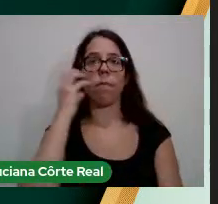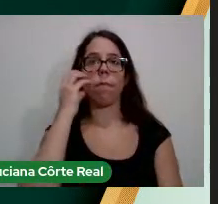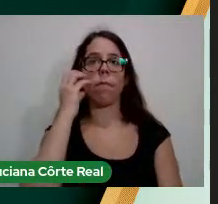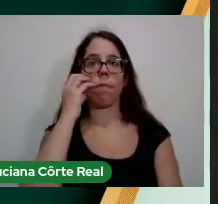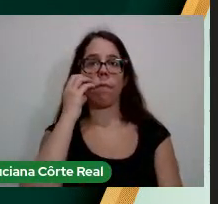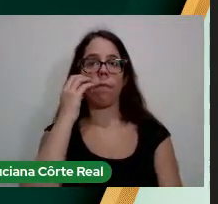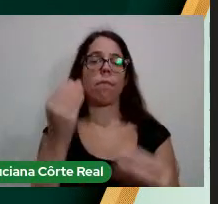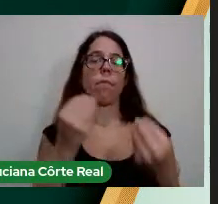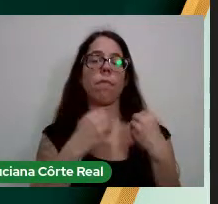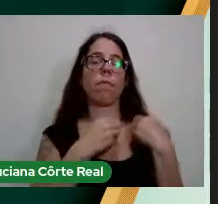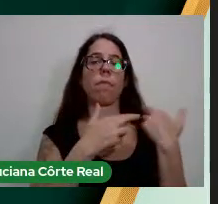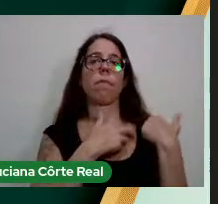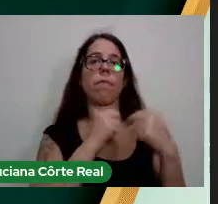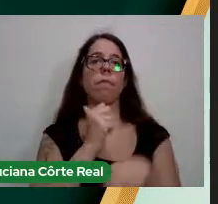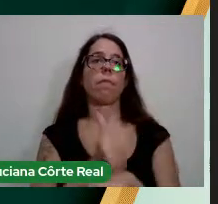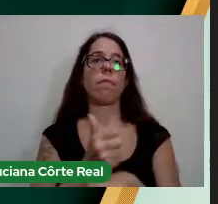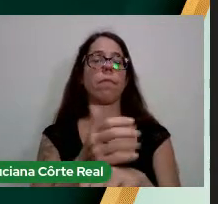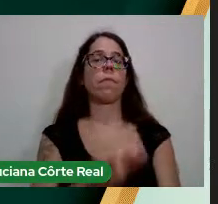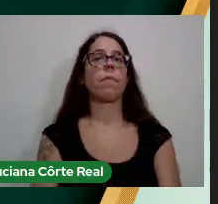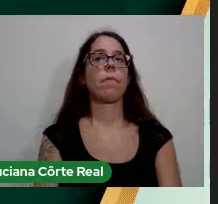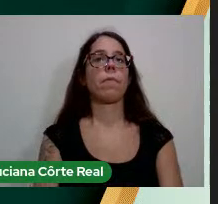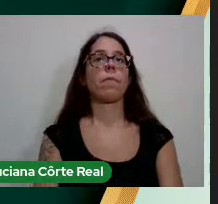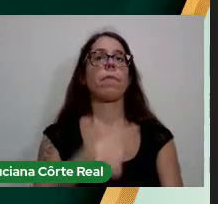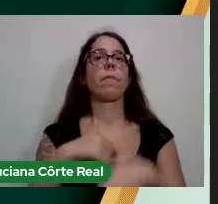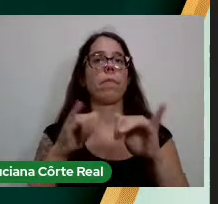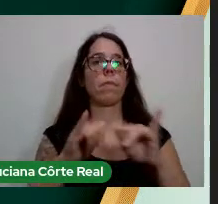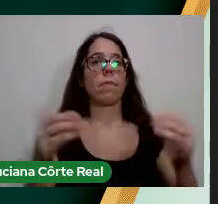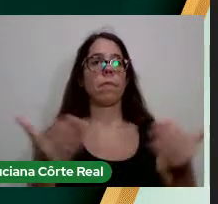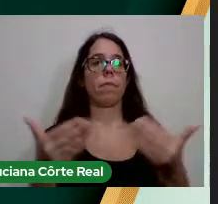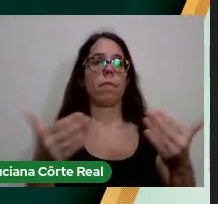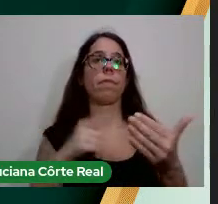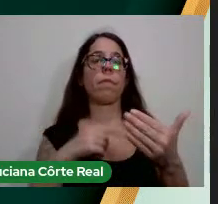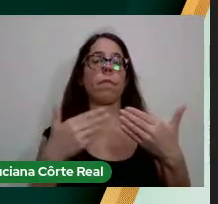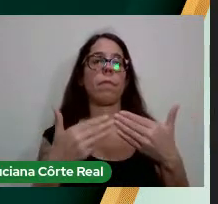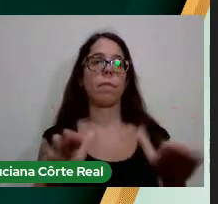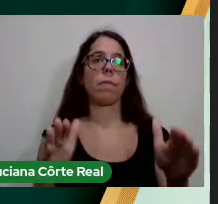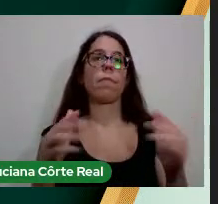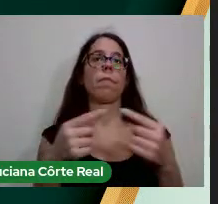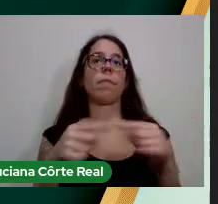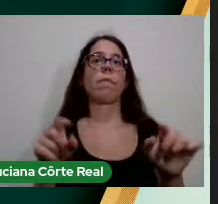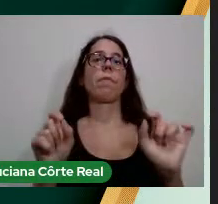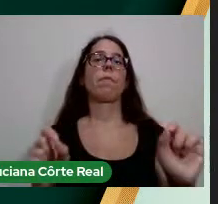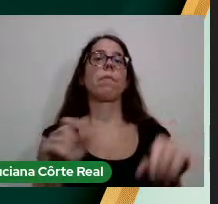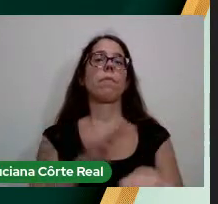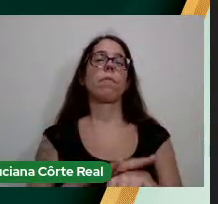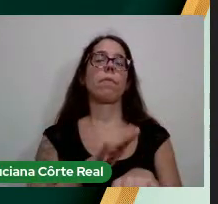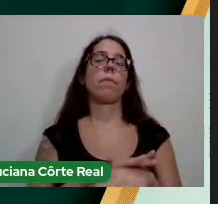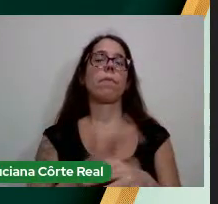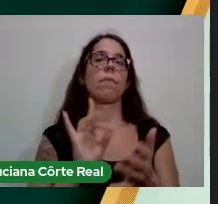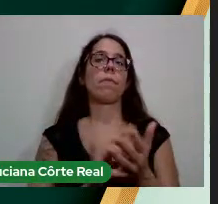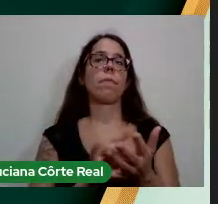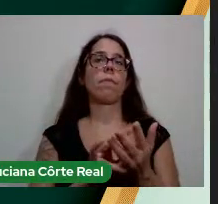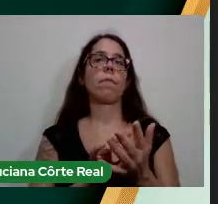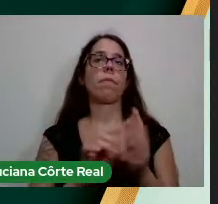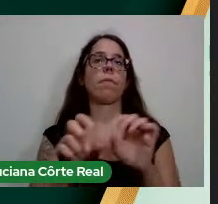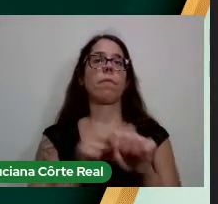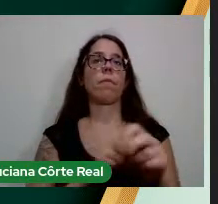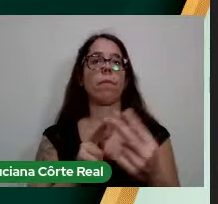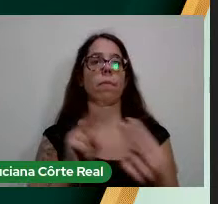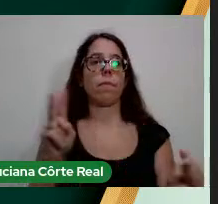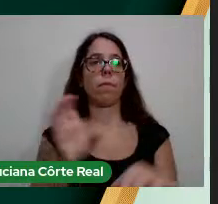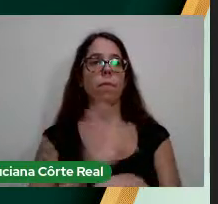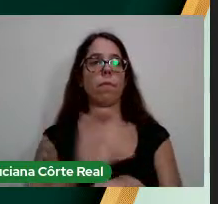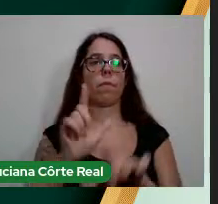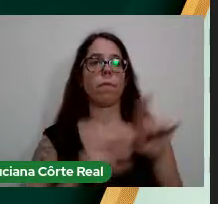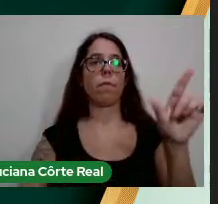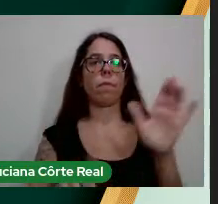professor Roberleine Ribeiro Jorge, declaro aberto essa sessão solene de colação de grau virtual do curso de